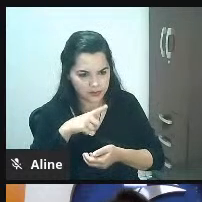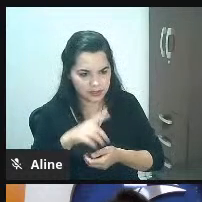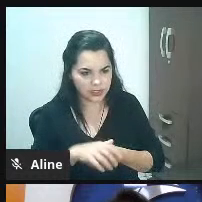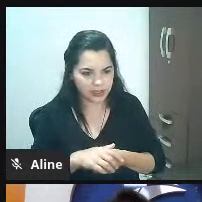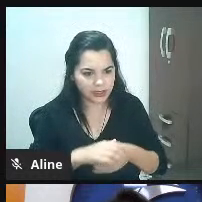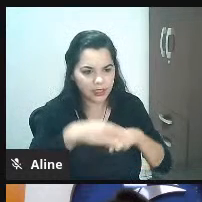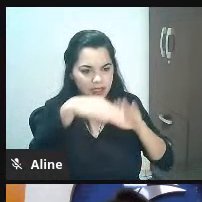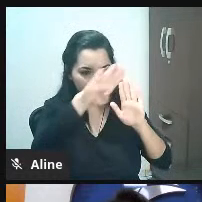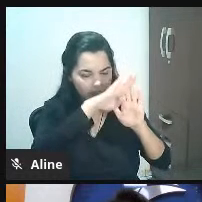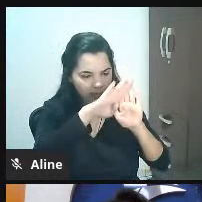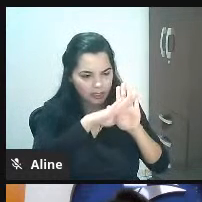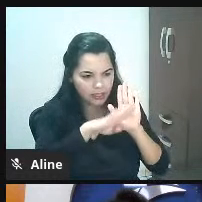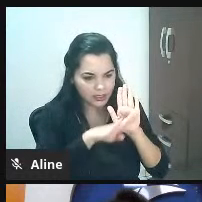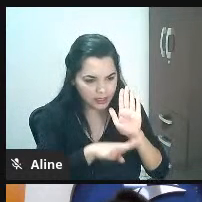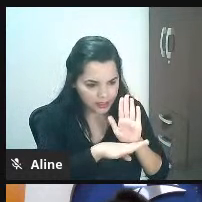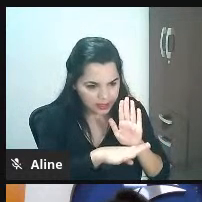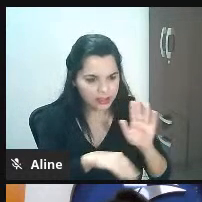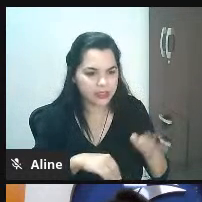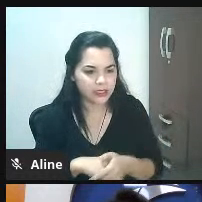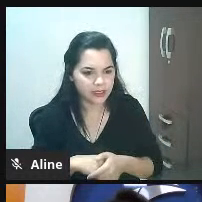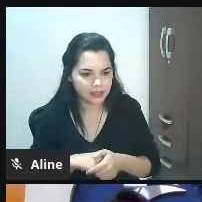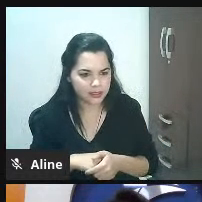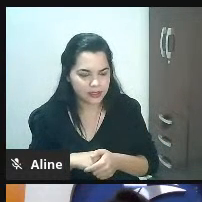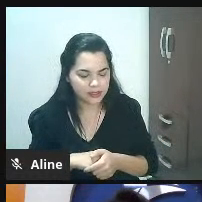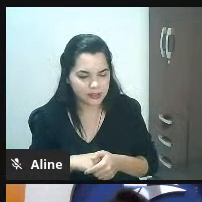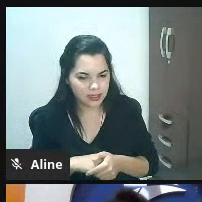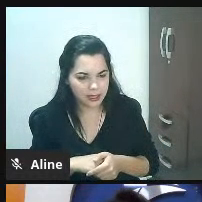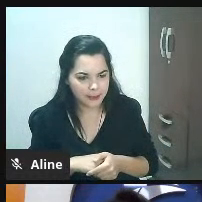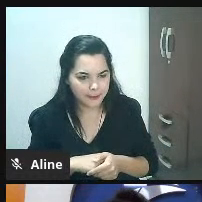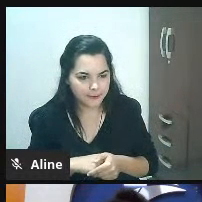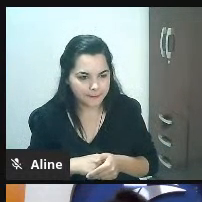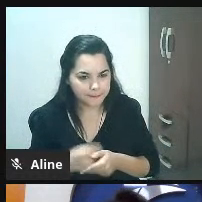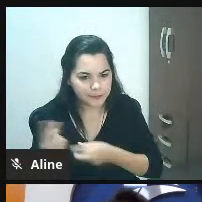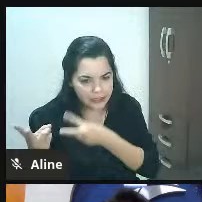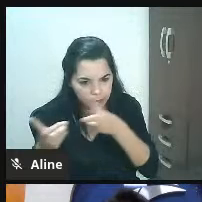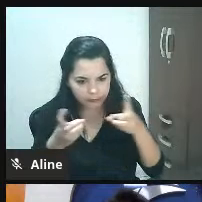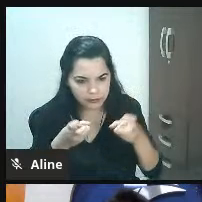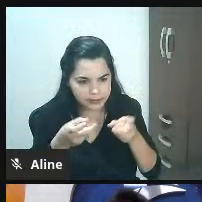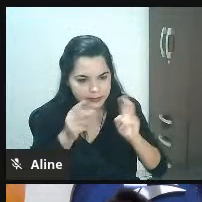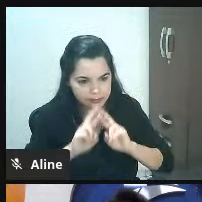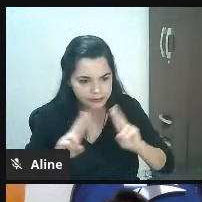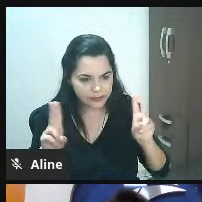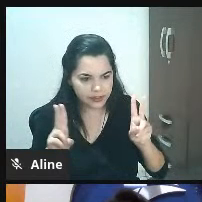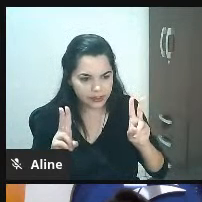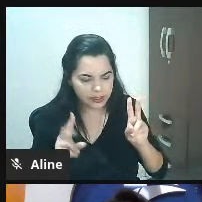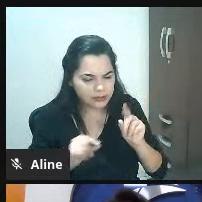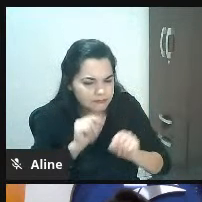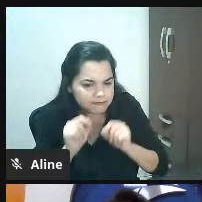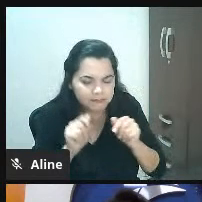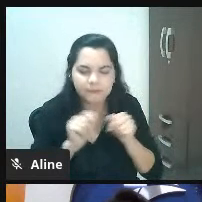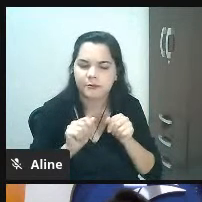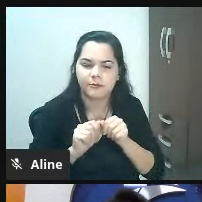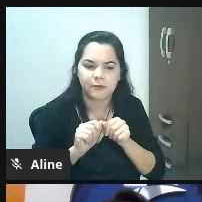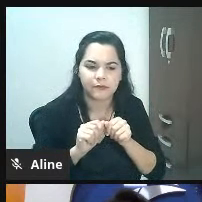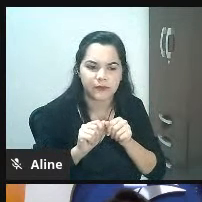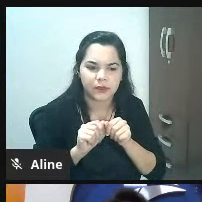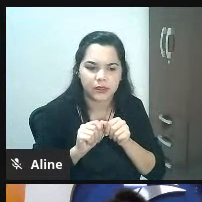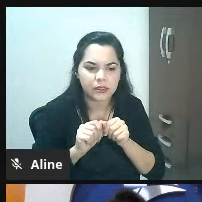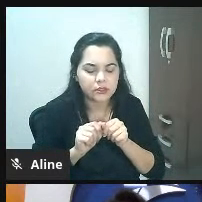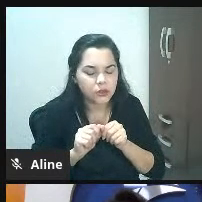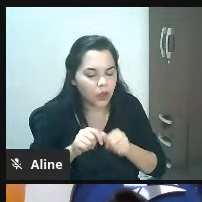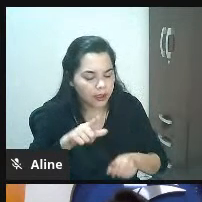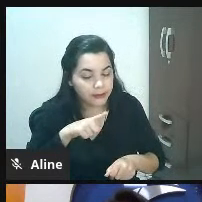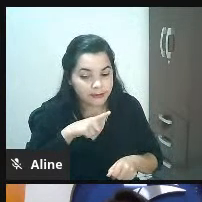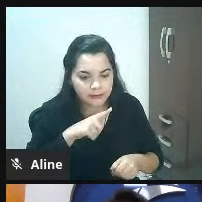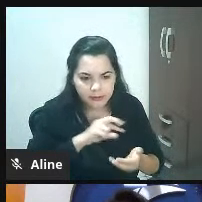listas listas listas listas percebe aí você fala por que eu faço com essas listas você pode fazer um monte de coisa você